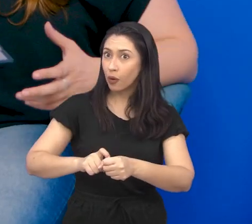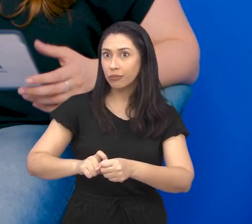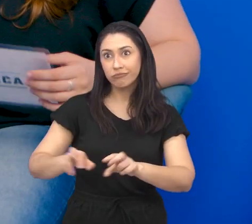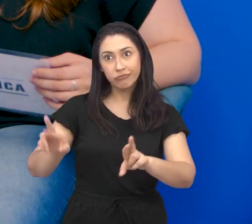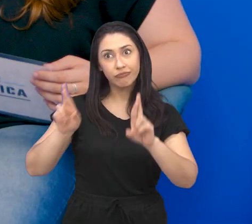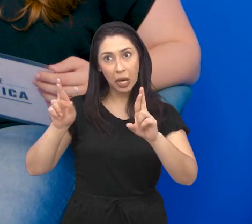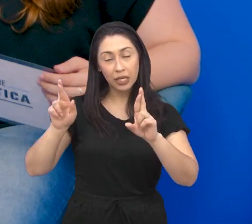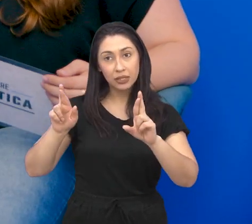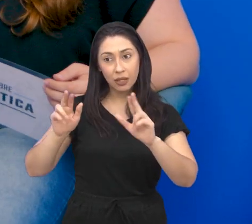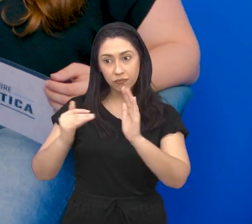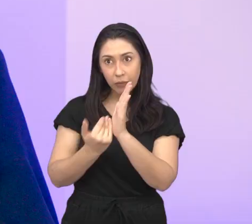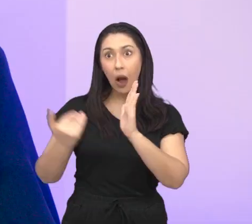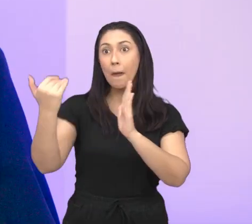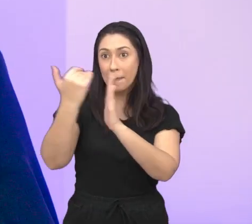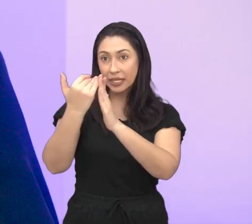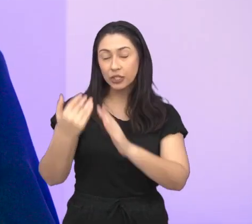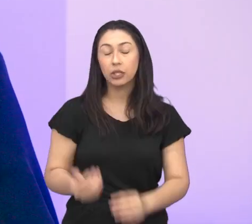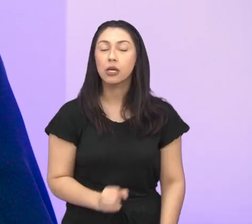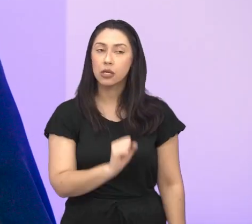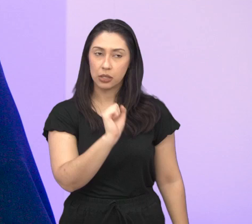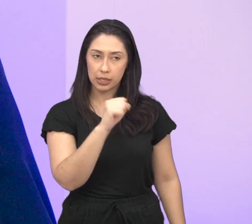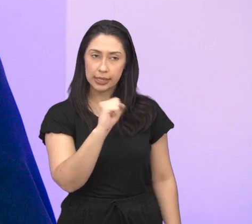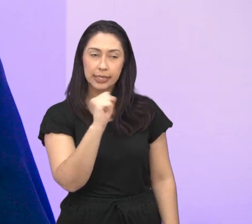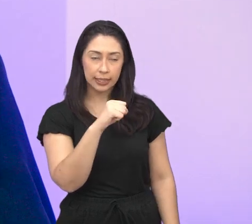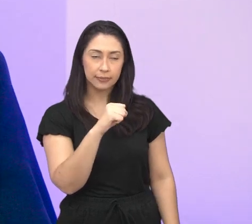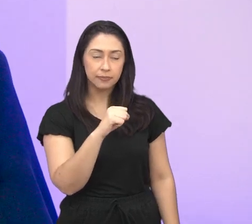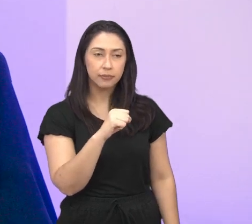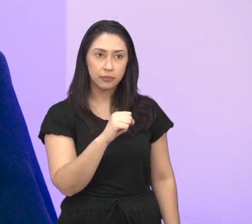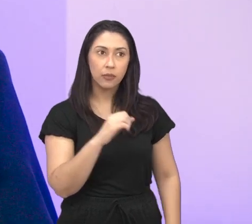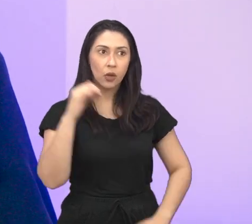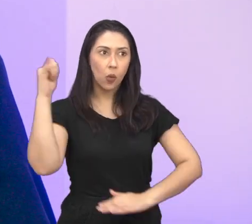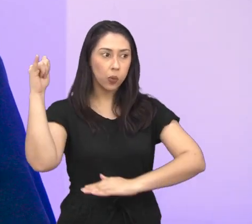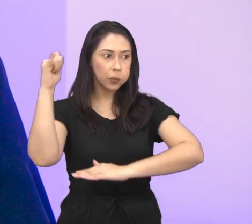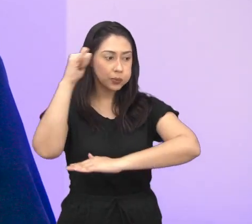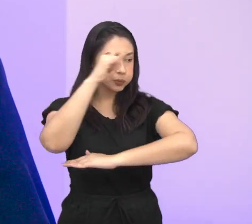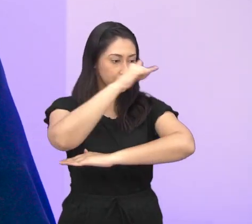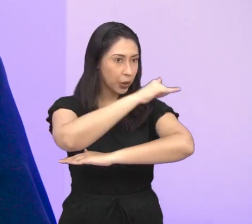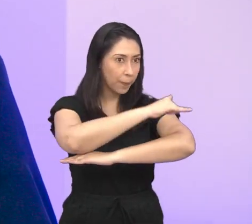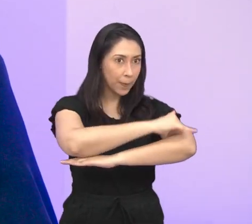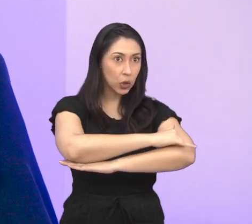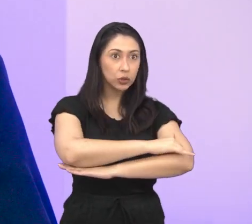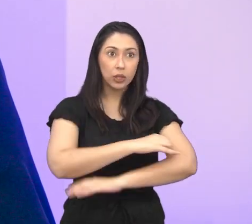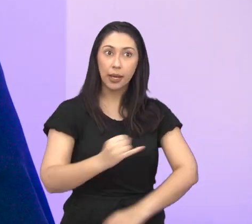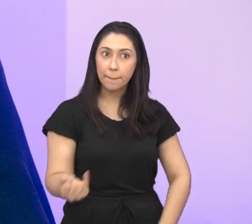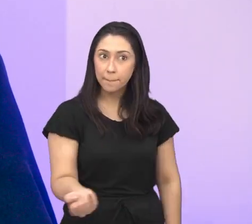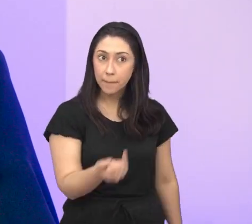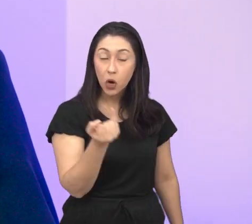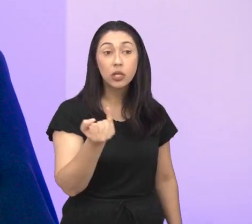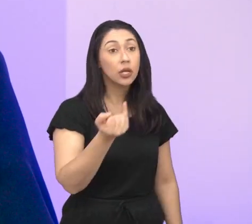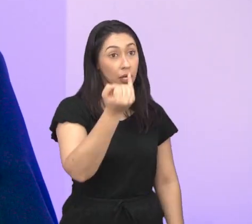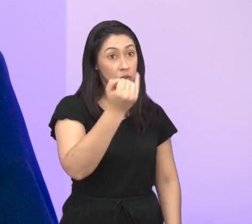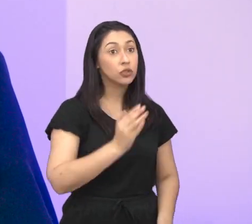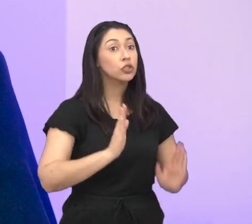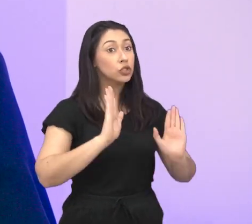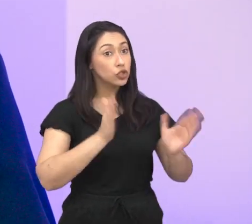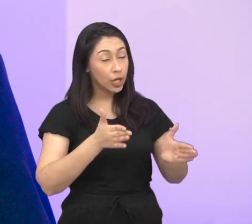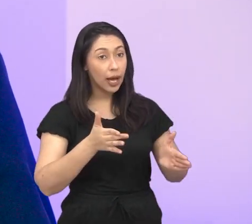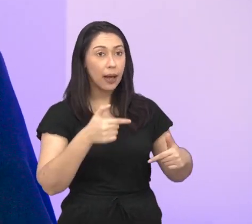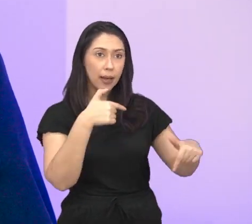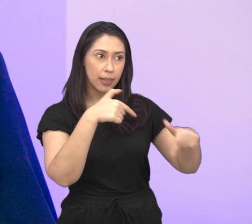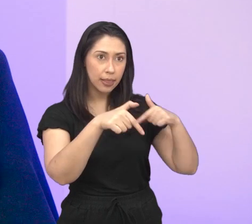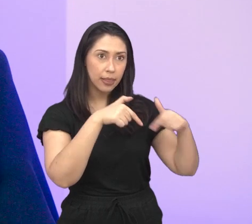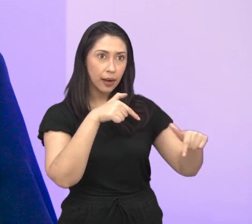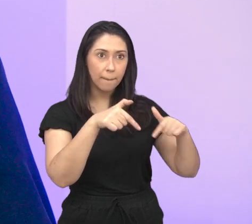aumente, né? Sim, o aeroporto para nós é importante, hoje ele já está operando a parte de